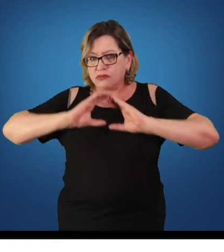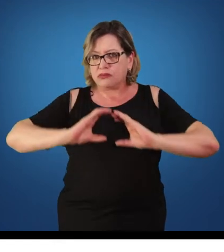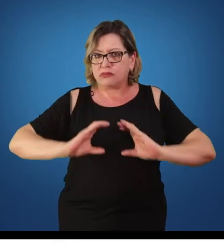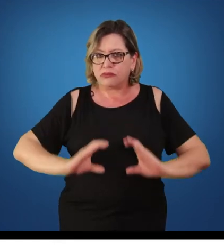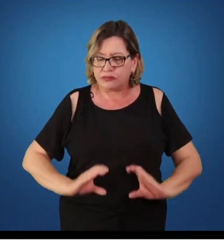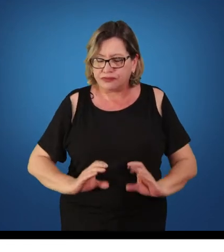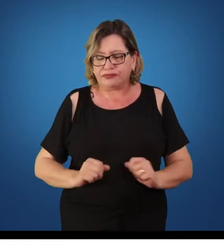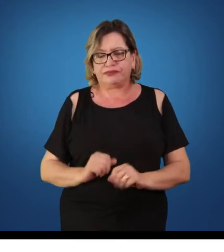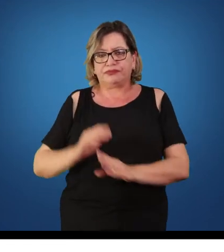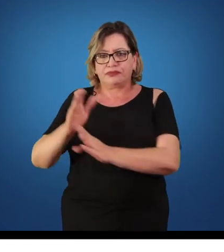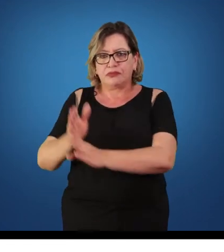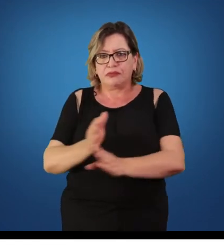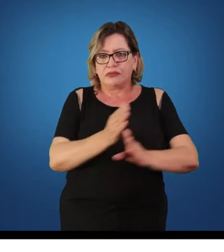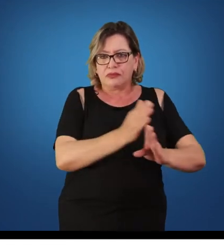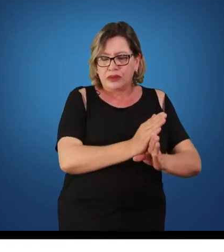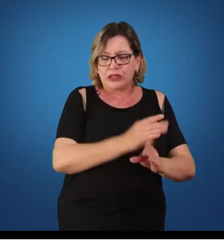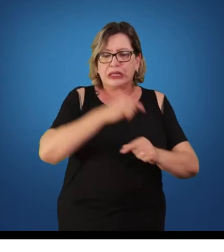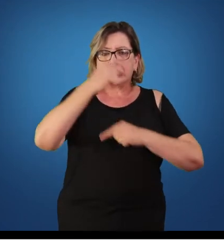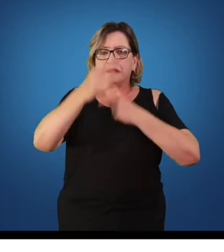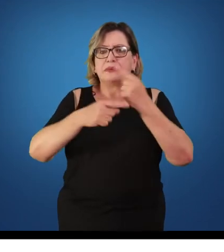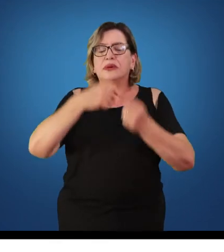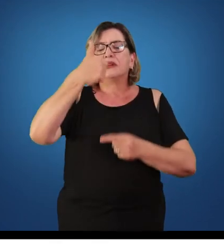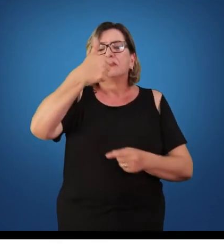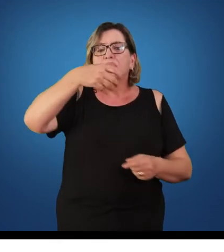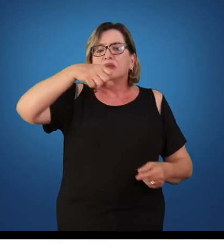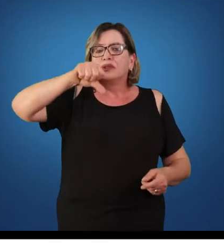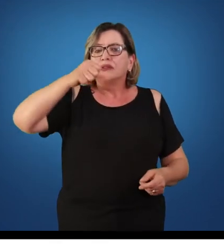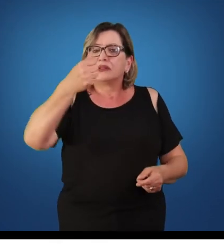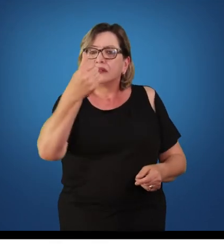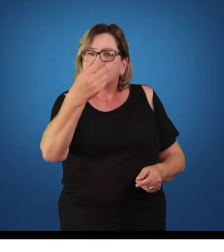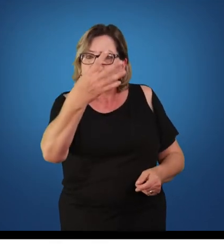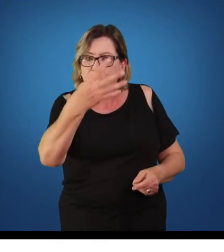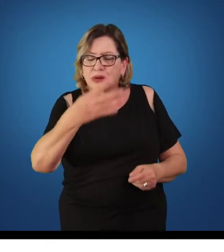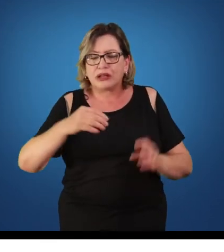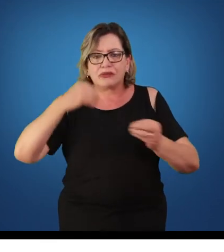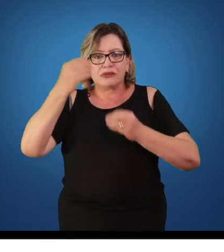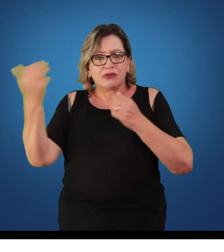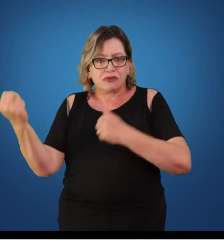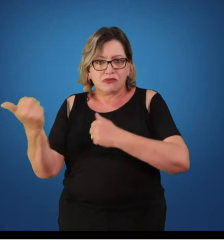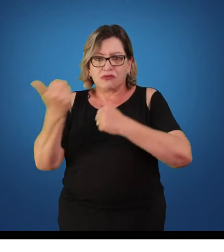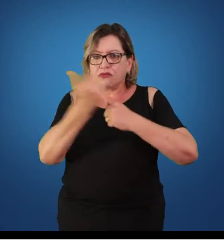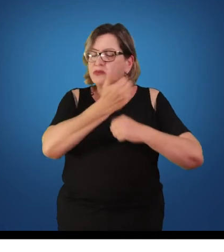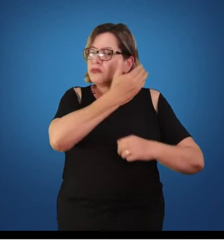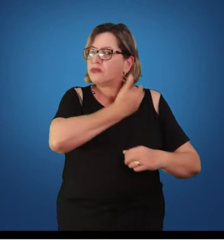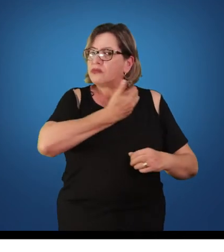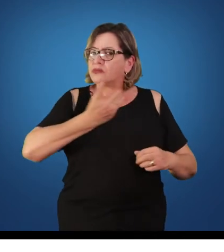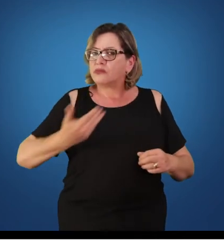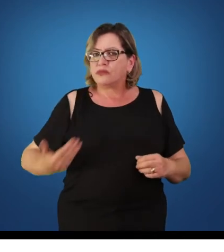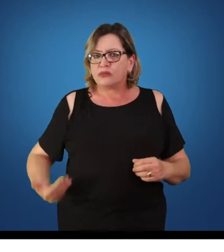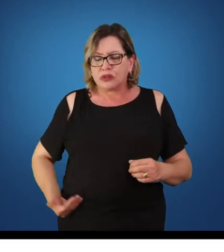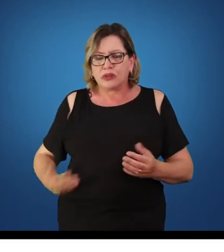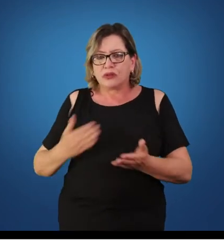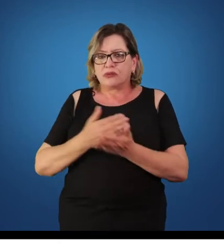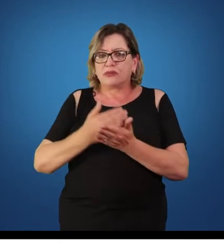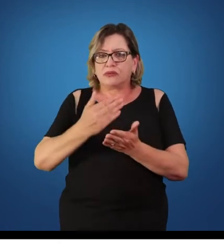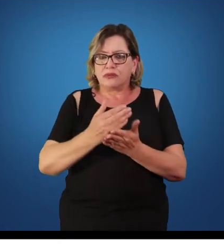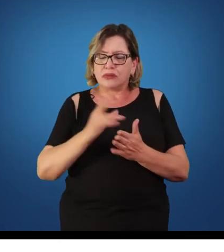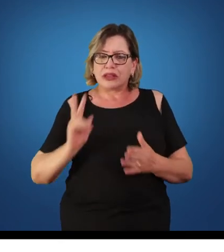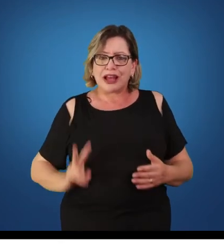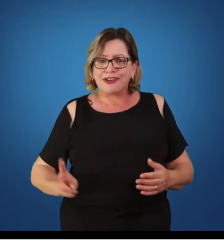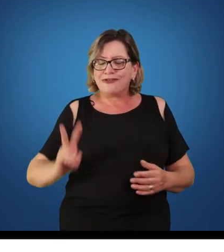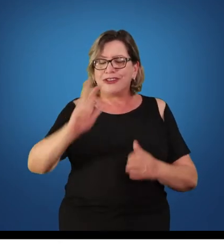Após 1964, com o golpe militar, há uma supervalorização dos